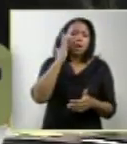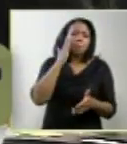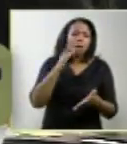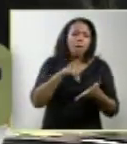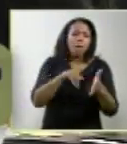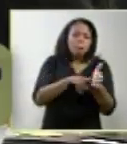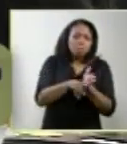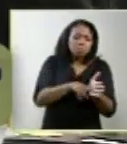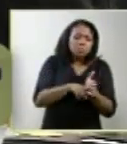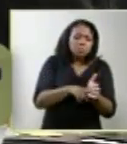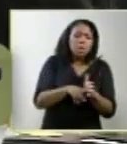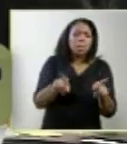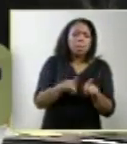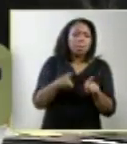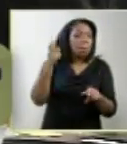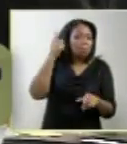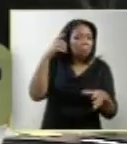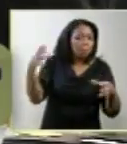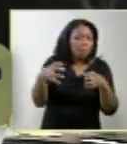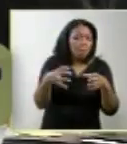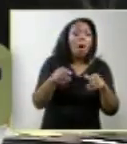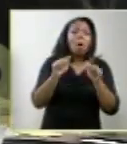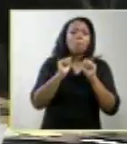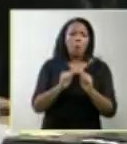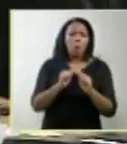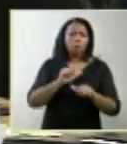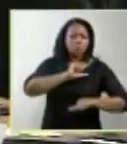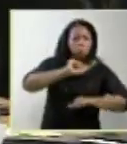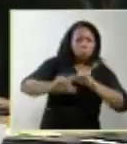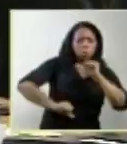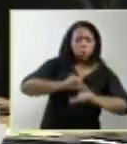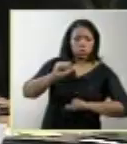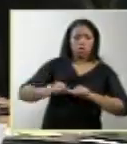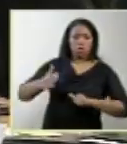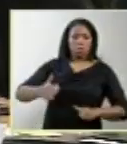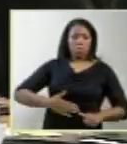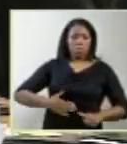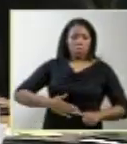anencefalia pode mudar durante a gestação.